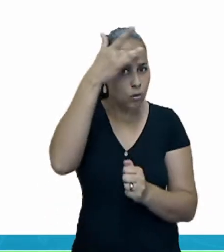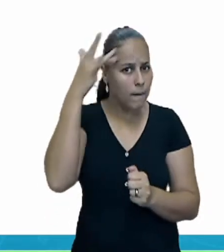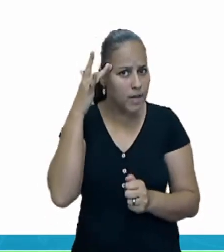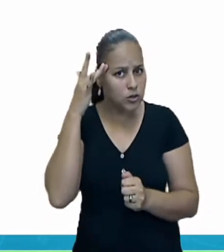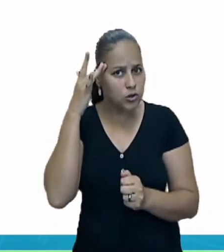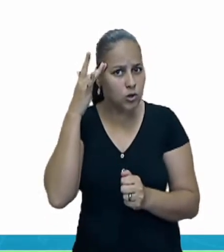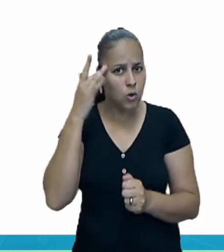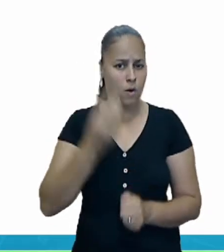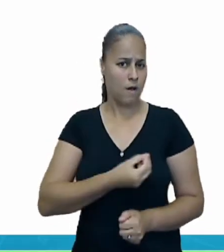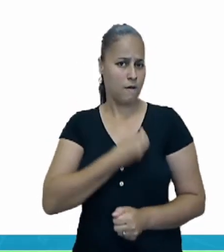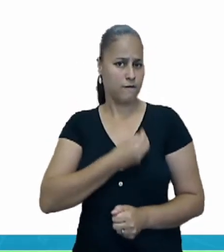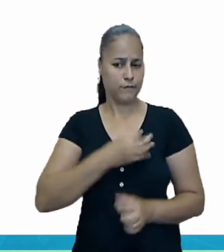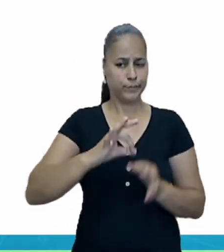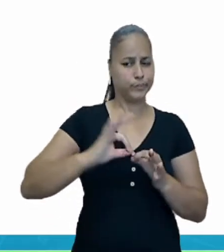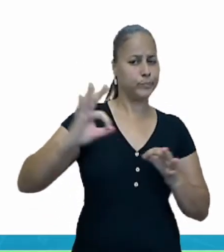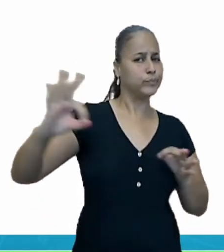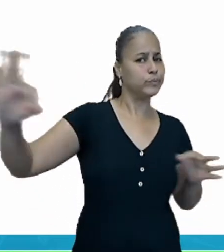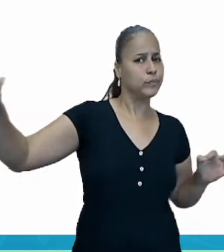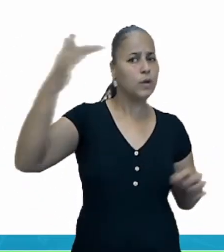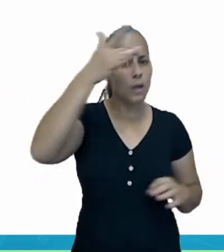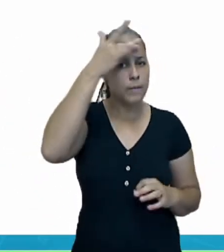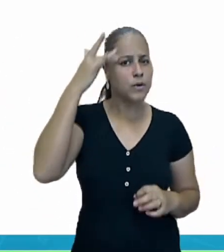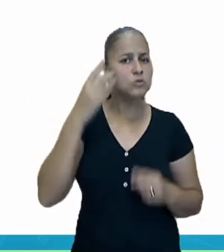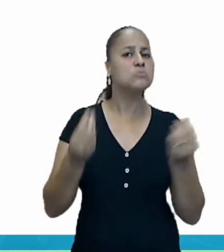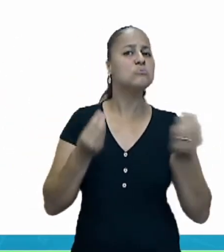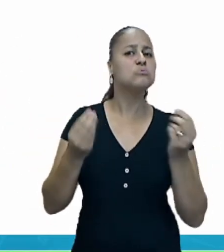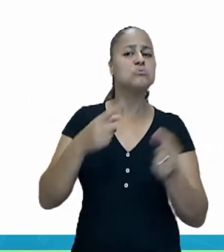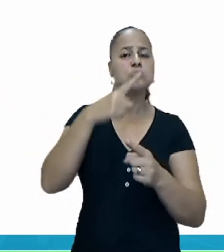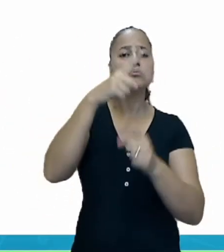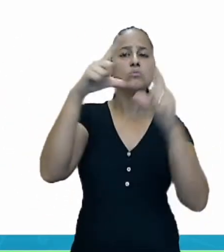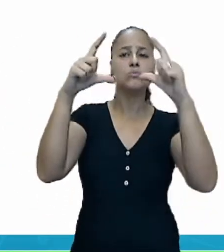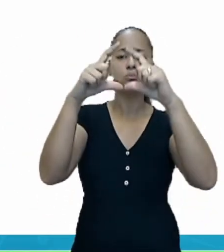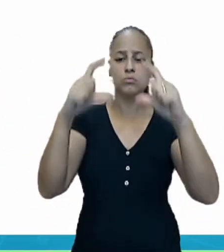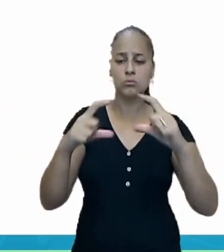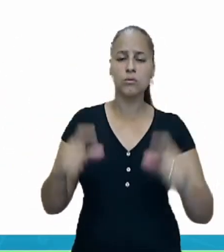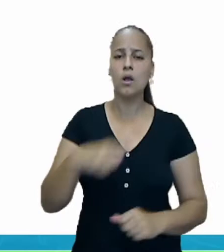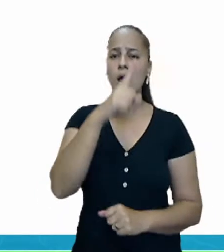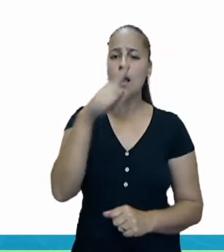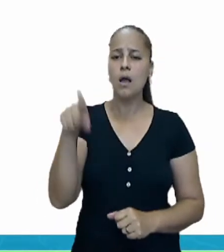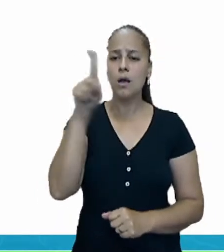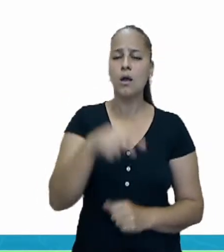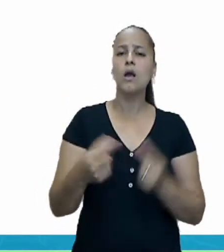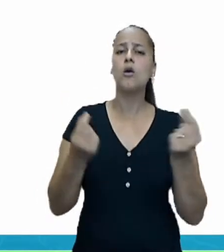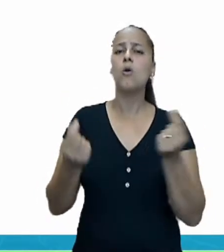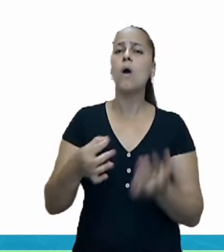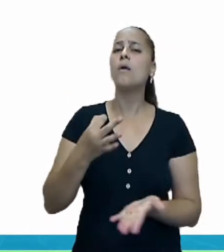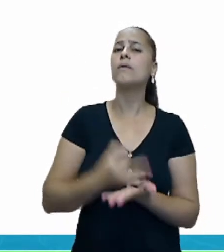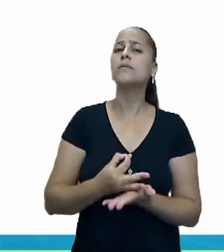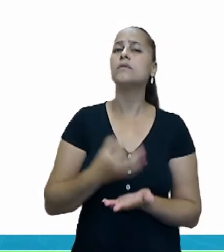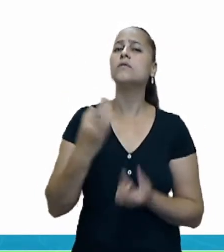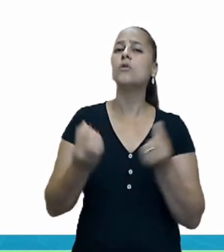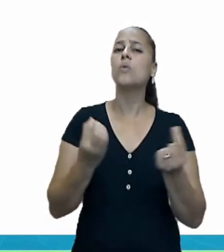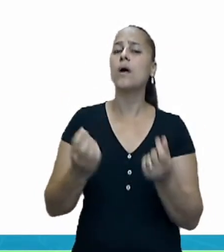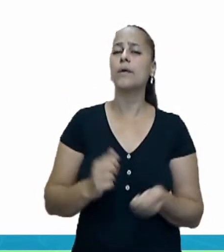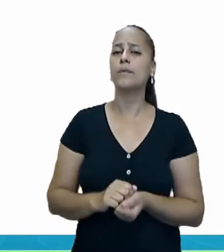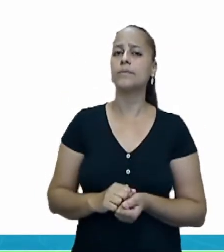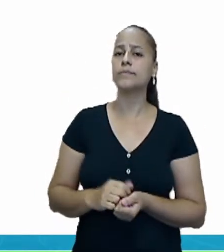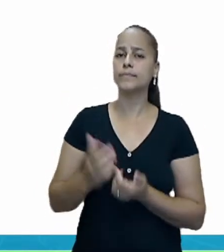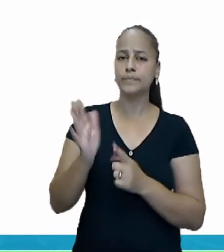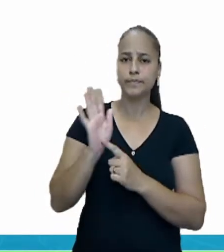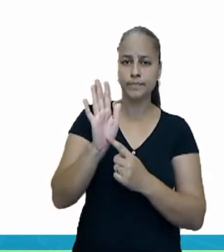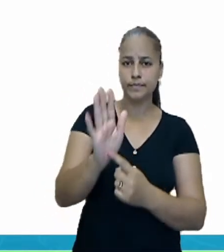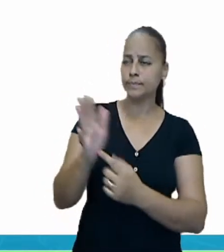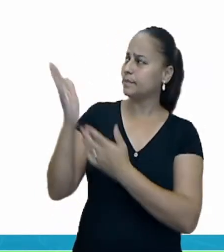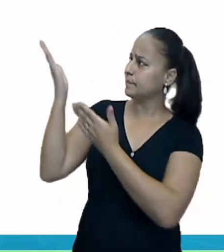vivem distante das pessoas. Então, os animais domésticos são aqueles que